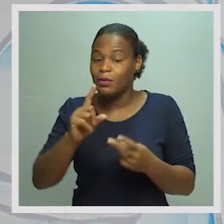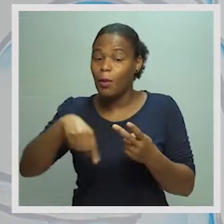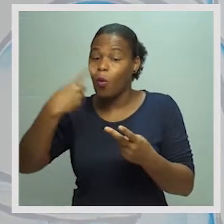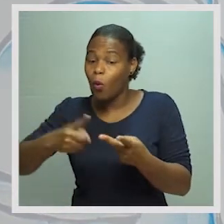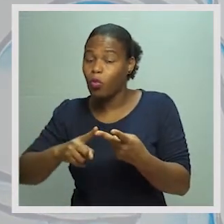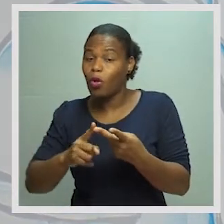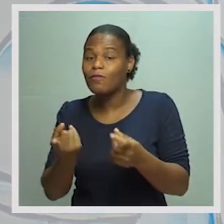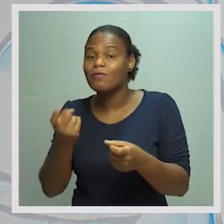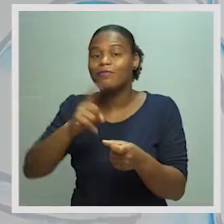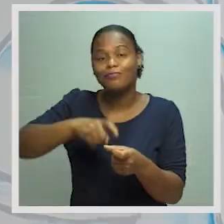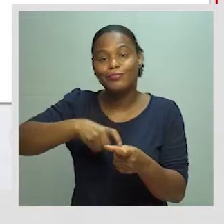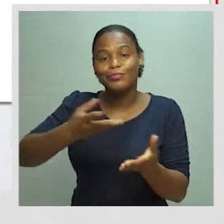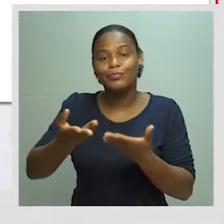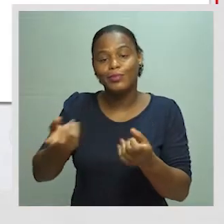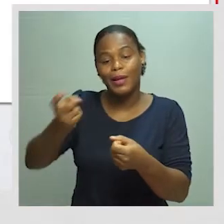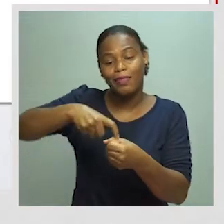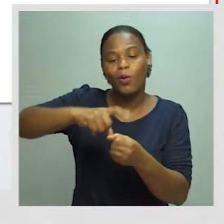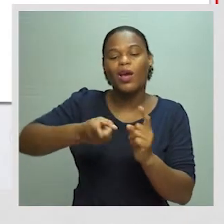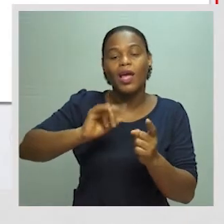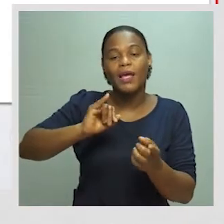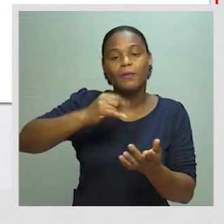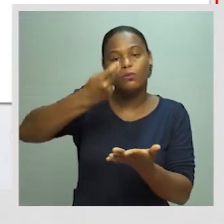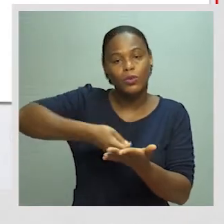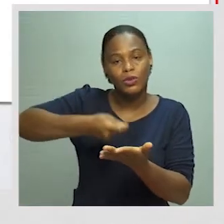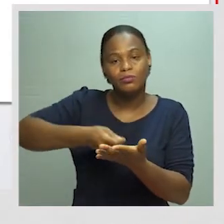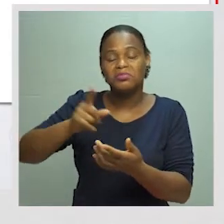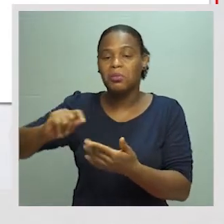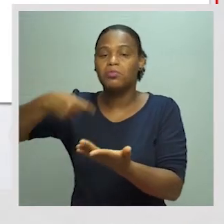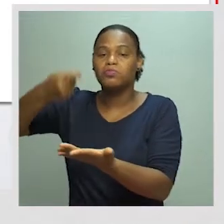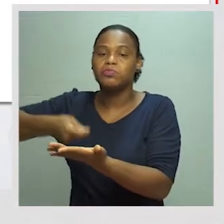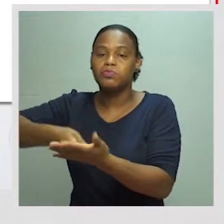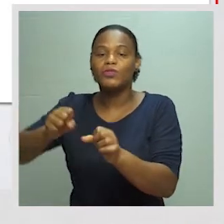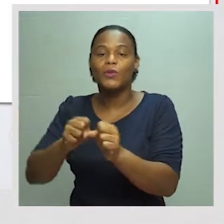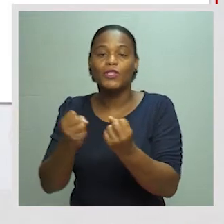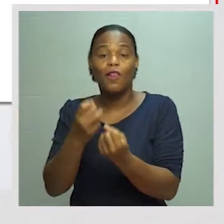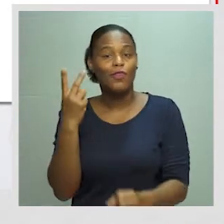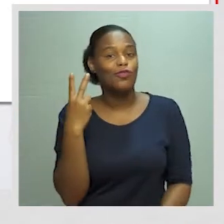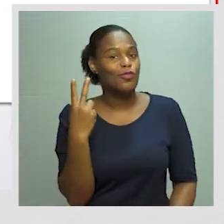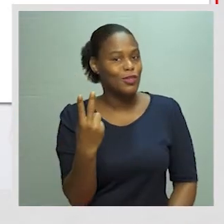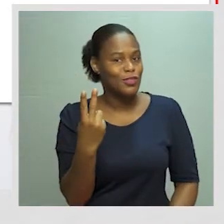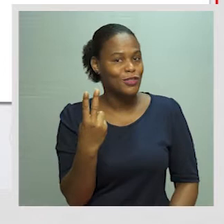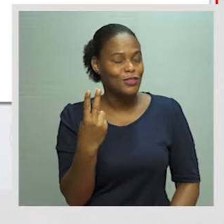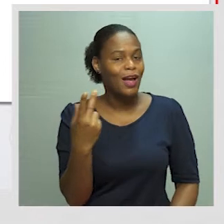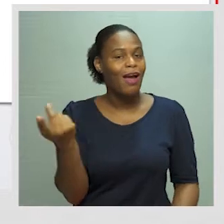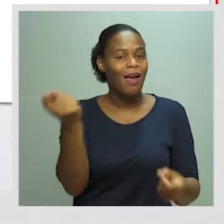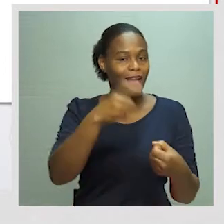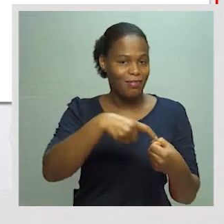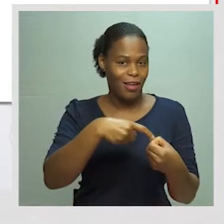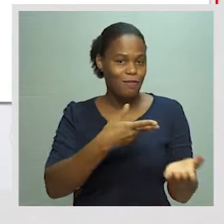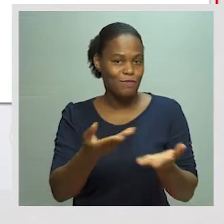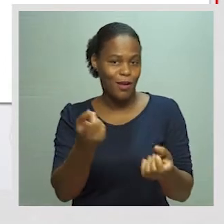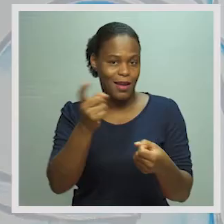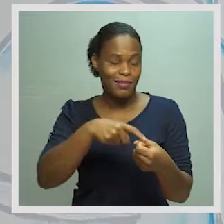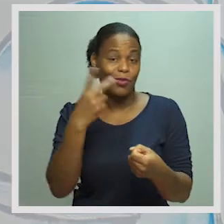outro fluxo de entrada, que é impostos e contribuições sociais. Portanto, dois fluxos de entrada. É isso que nós